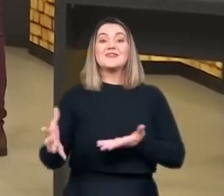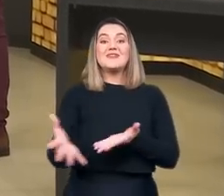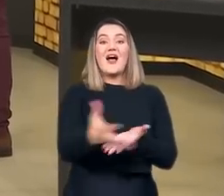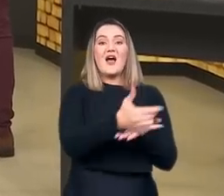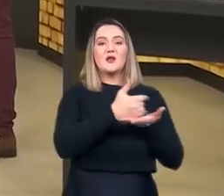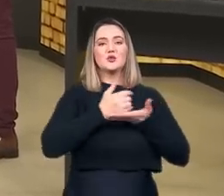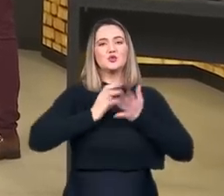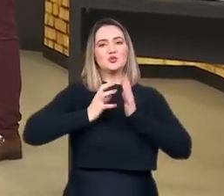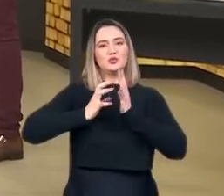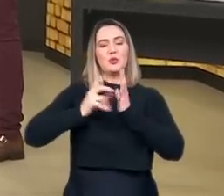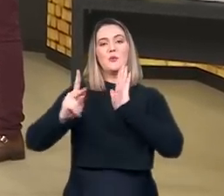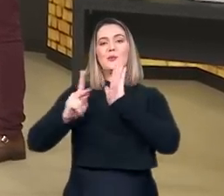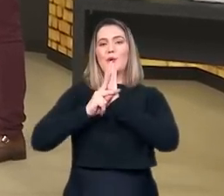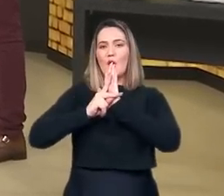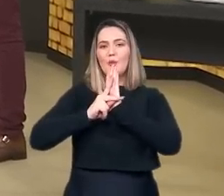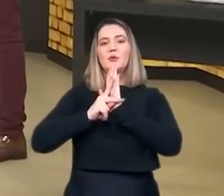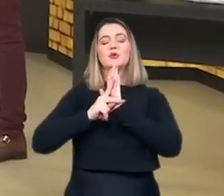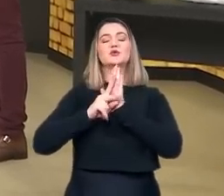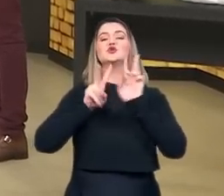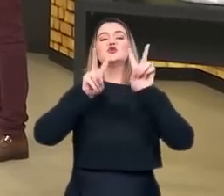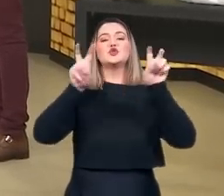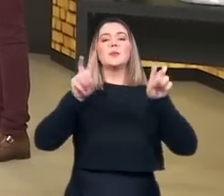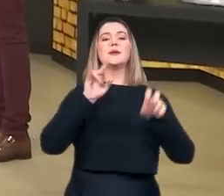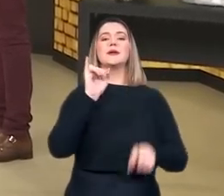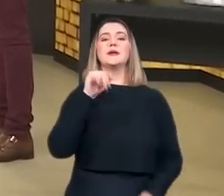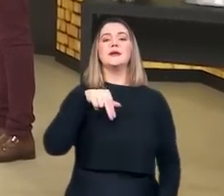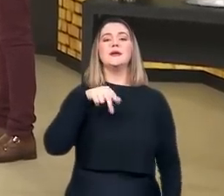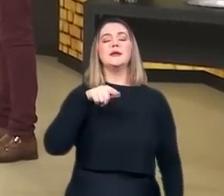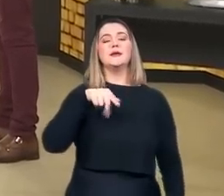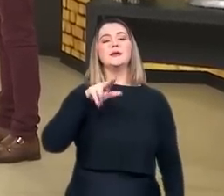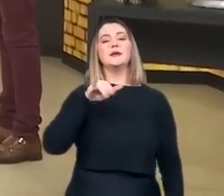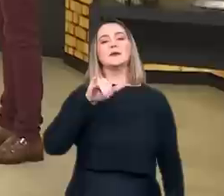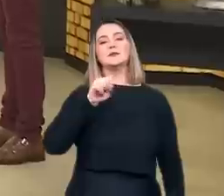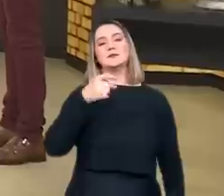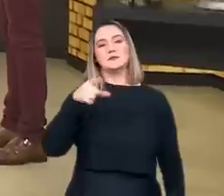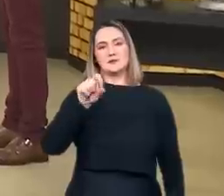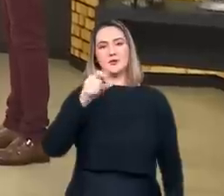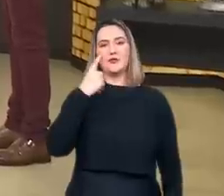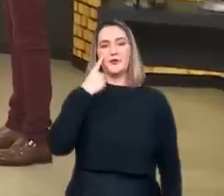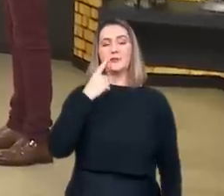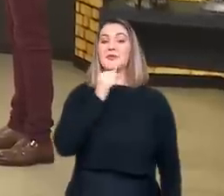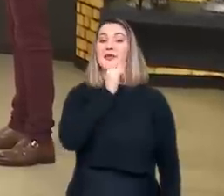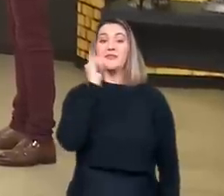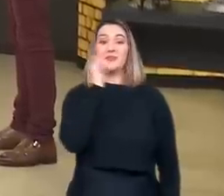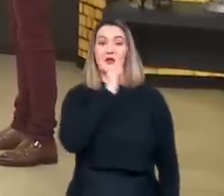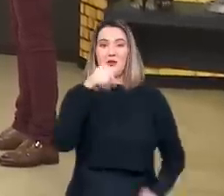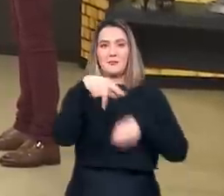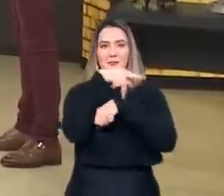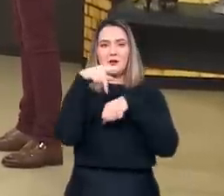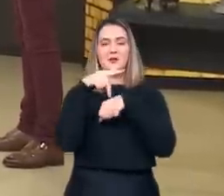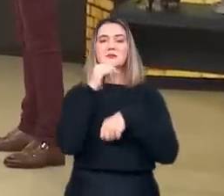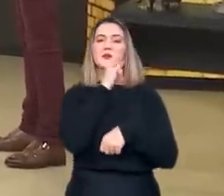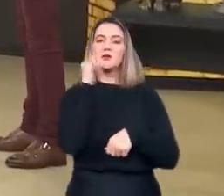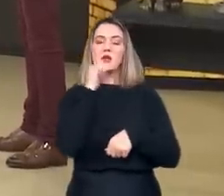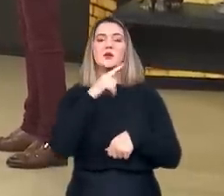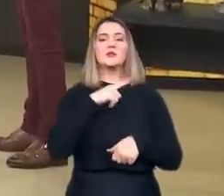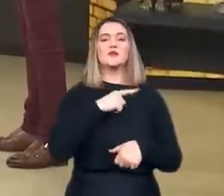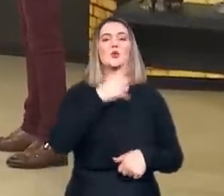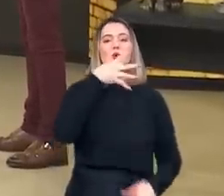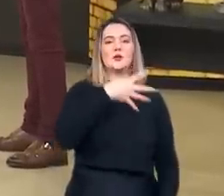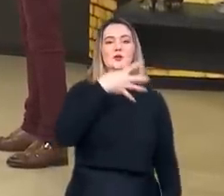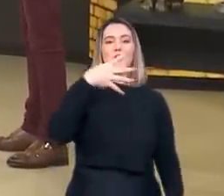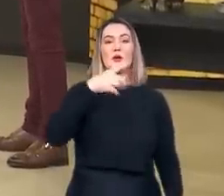Inquisição Romana. De acordo com o que foi levantado, na Itália, você teve 44 mil